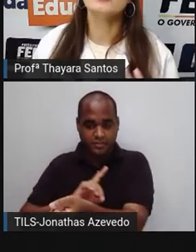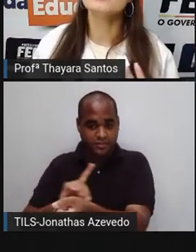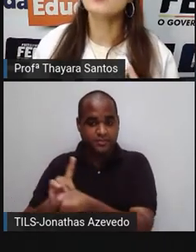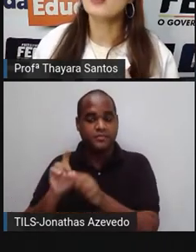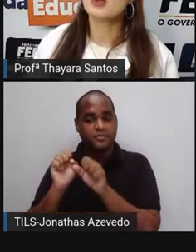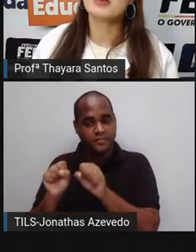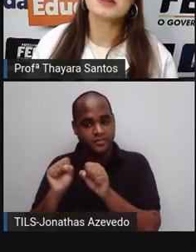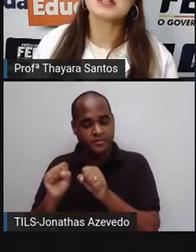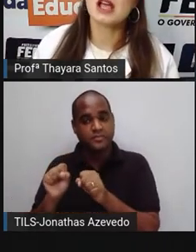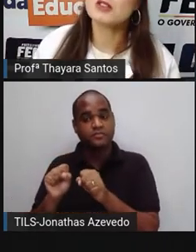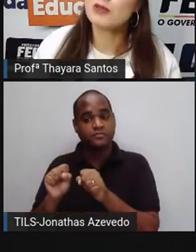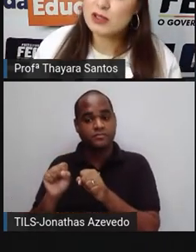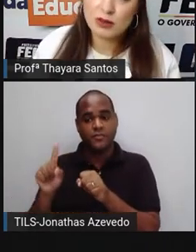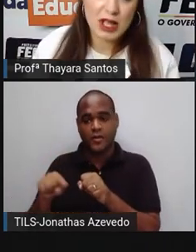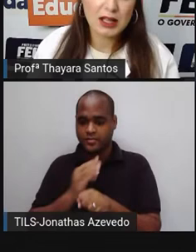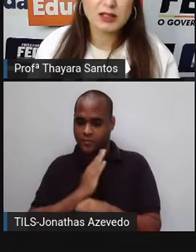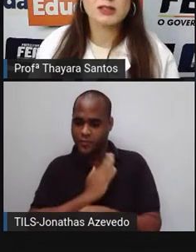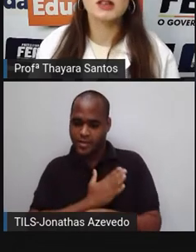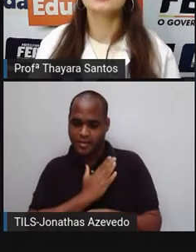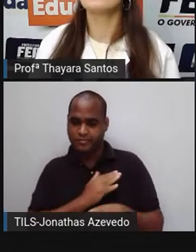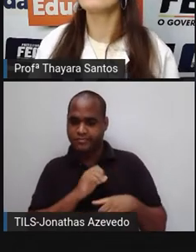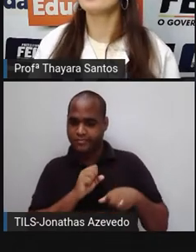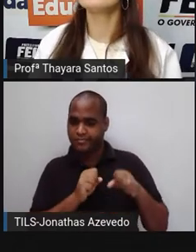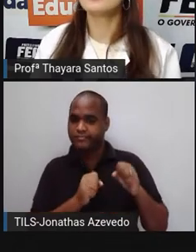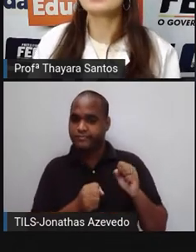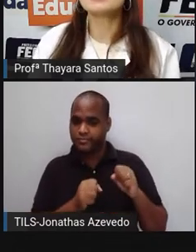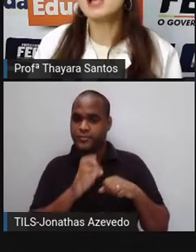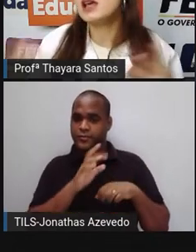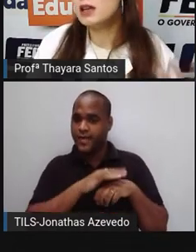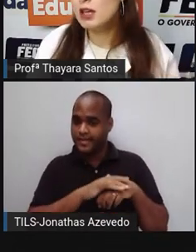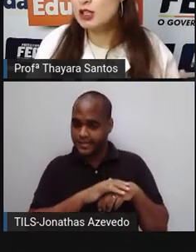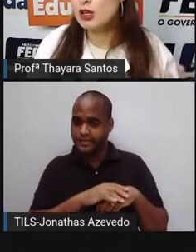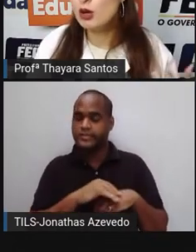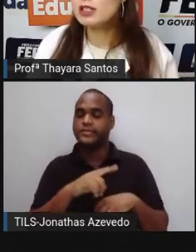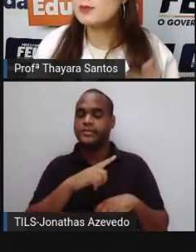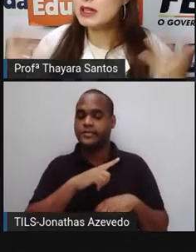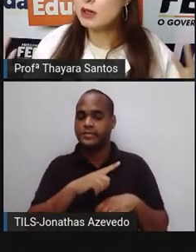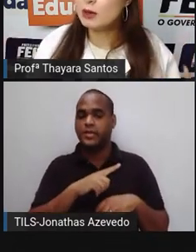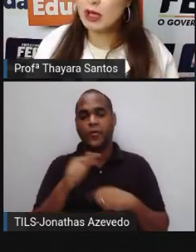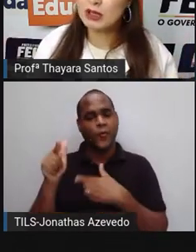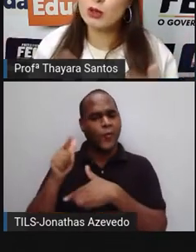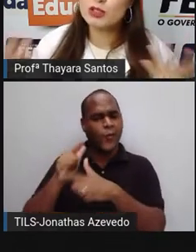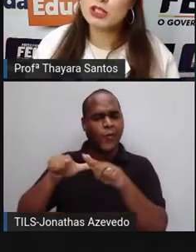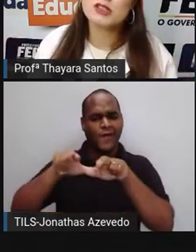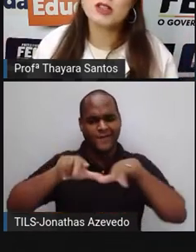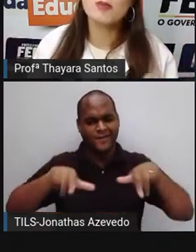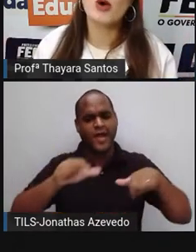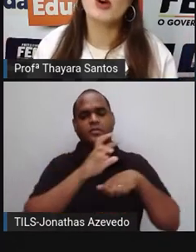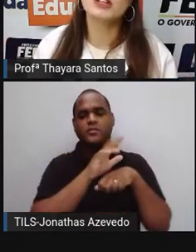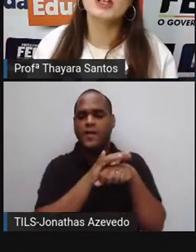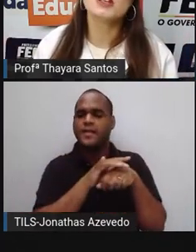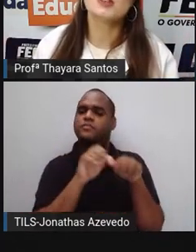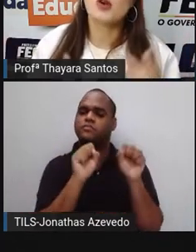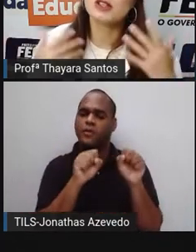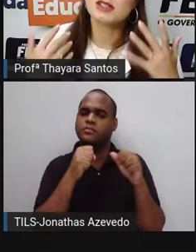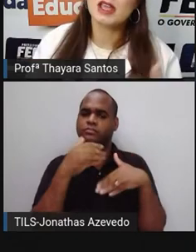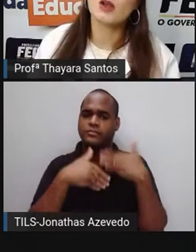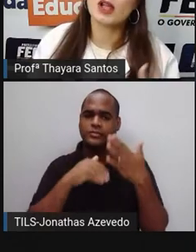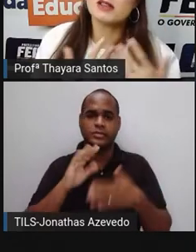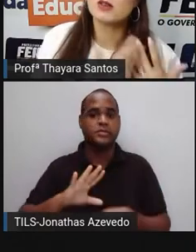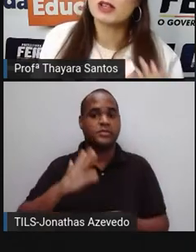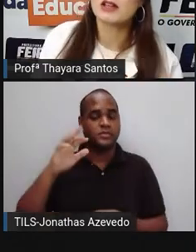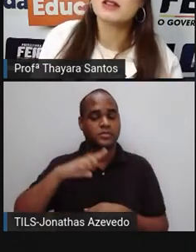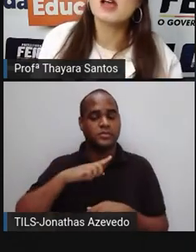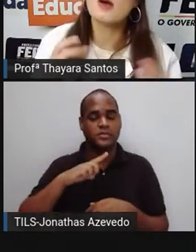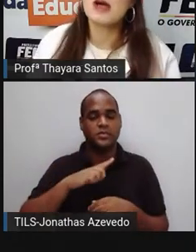pode desenvolver problemas cardiovasculares. Então, tem uma série de outras patologias que podem ser